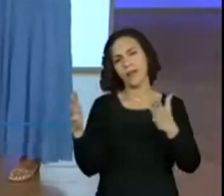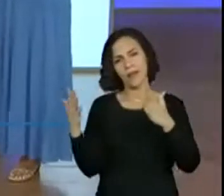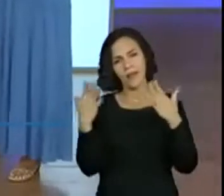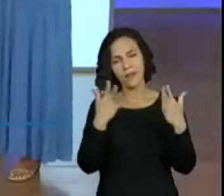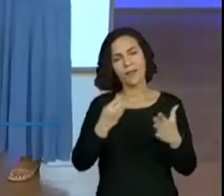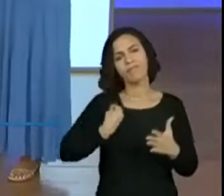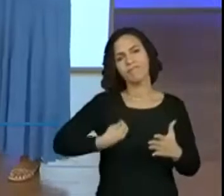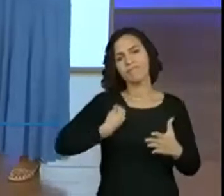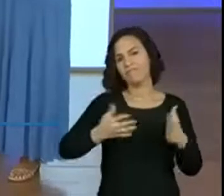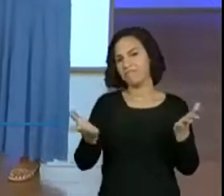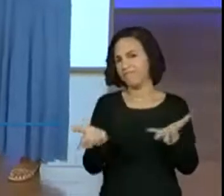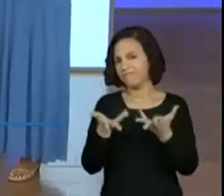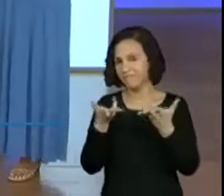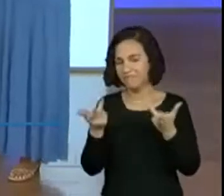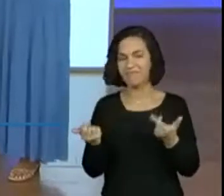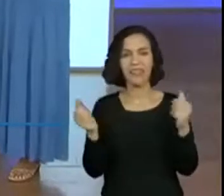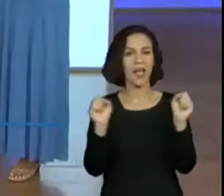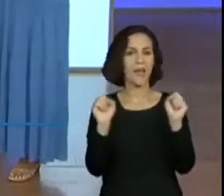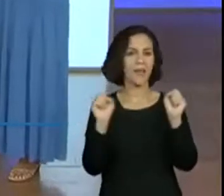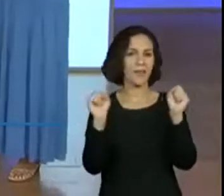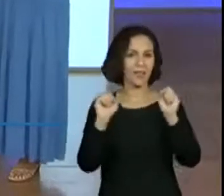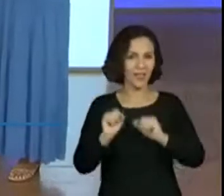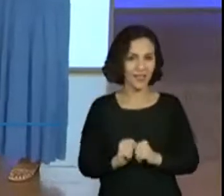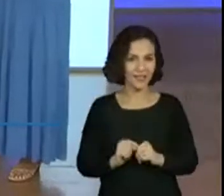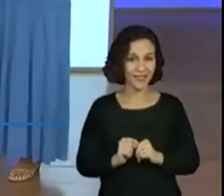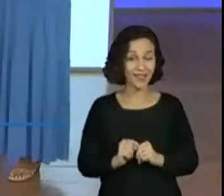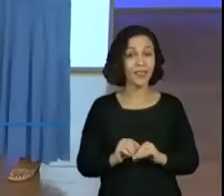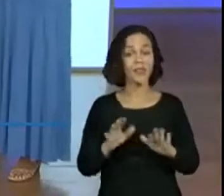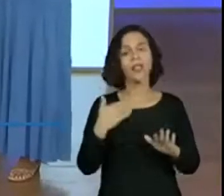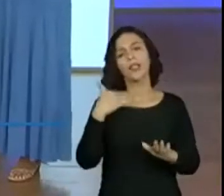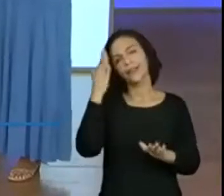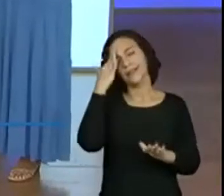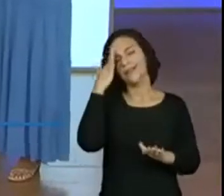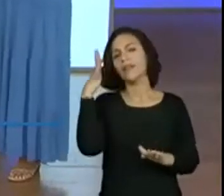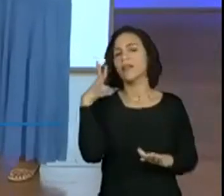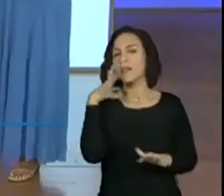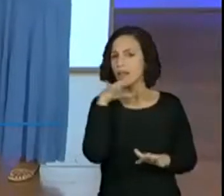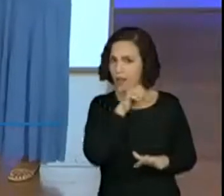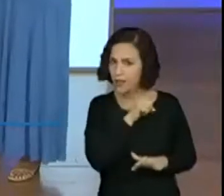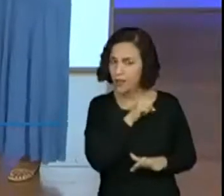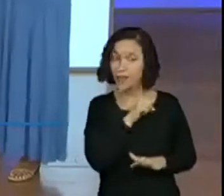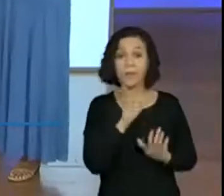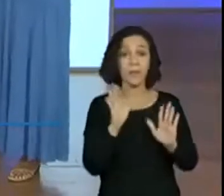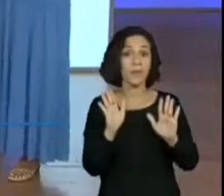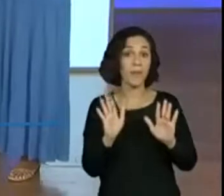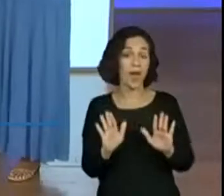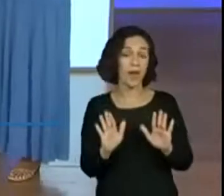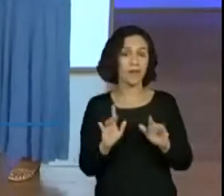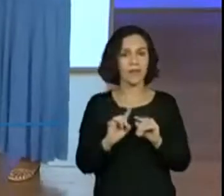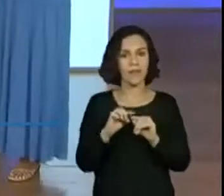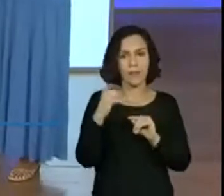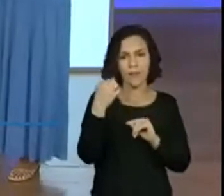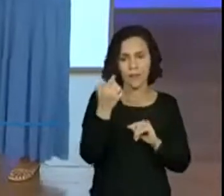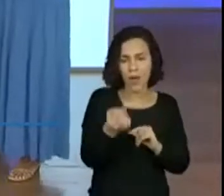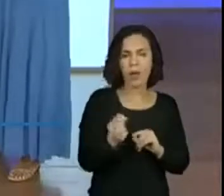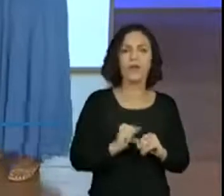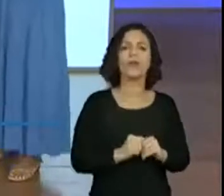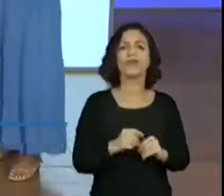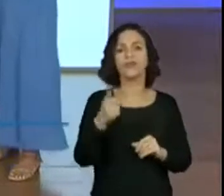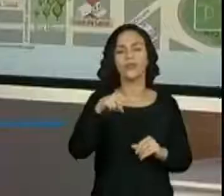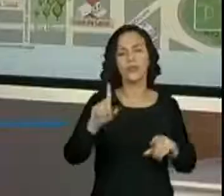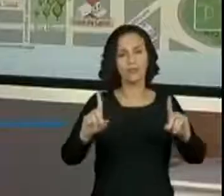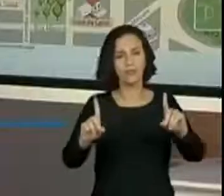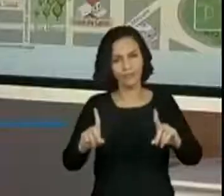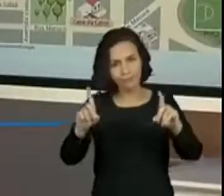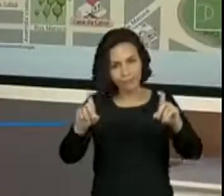participação, hein? Estou amando. Muito, muito boa. Eu sei que é rápido. É, mas aí, depois, vocês dão um print